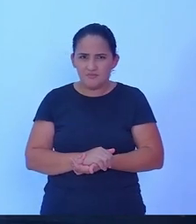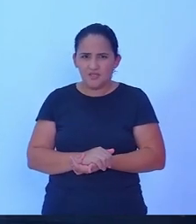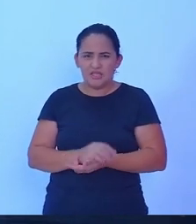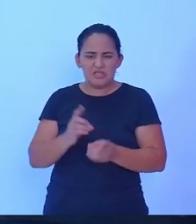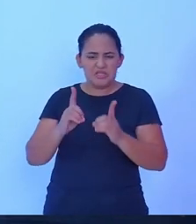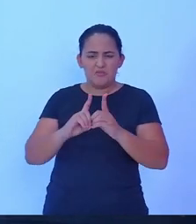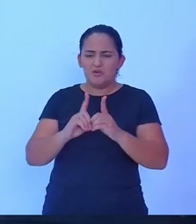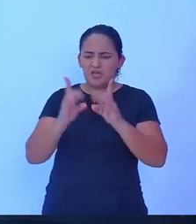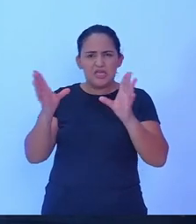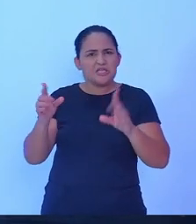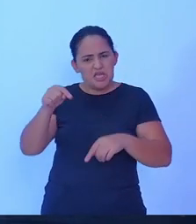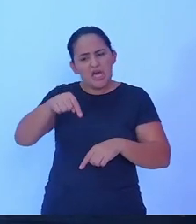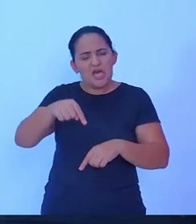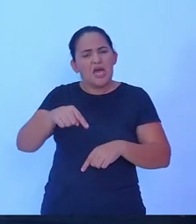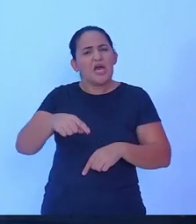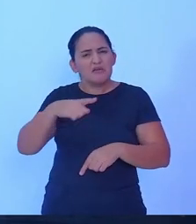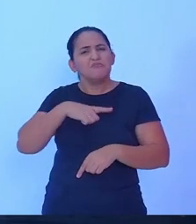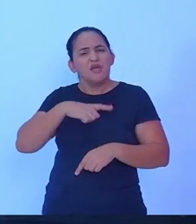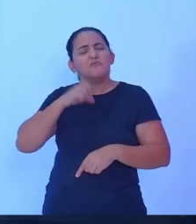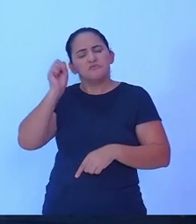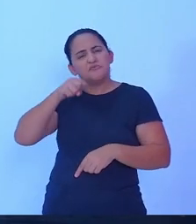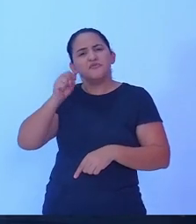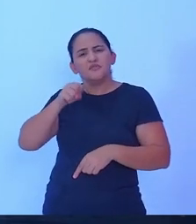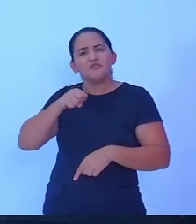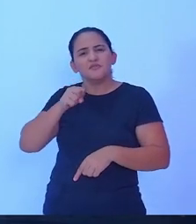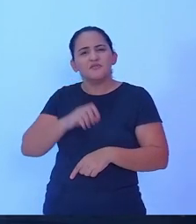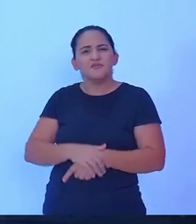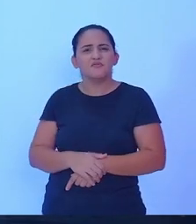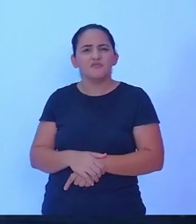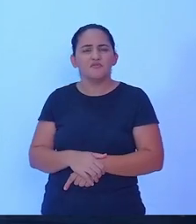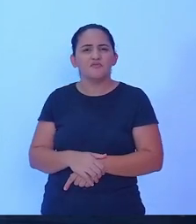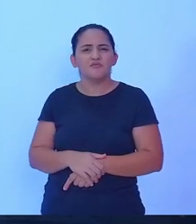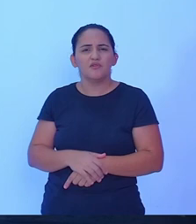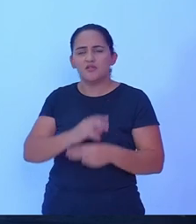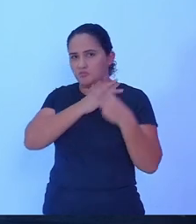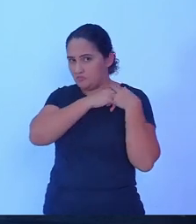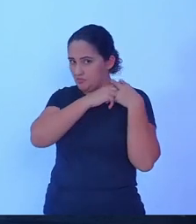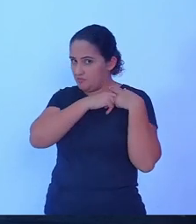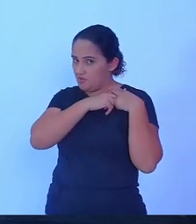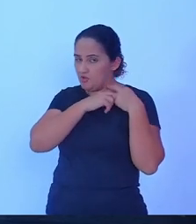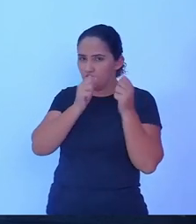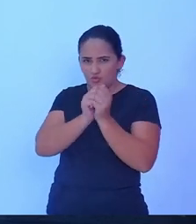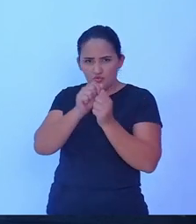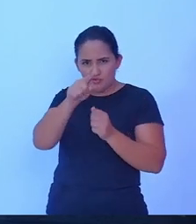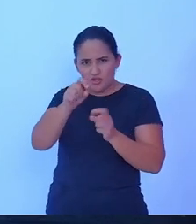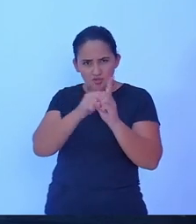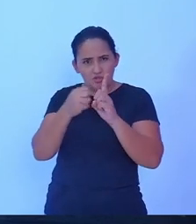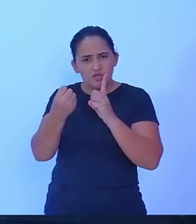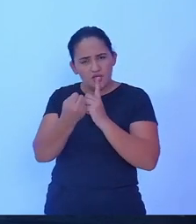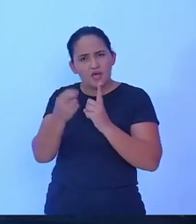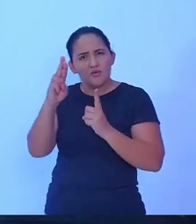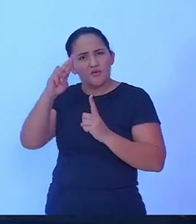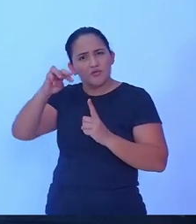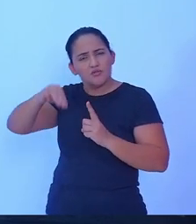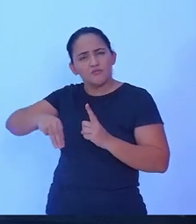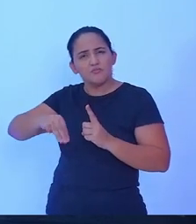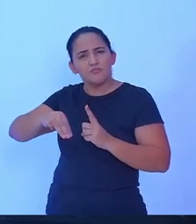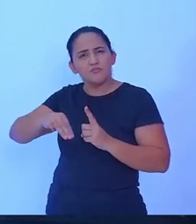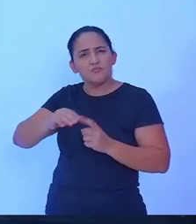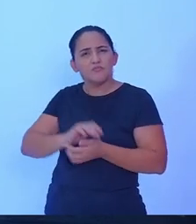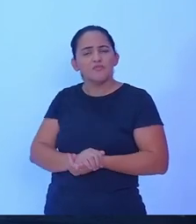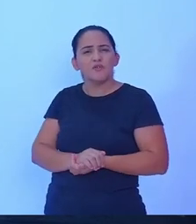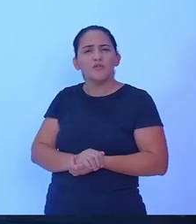antidemocrático por isso quero aqui assumir um compromisso com toda a sociedade de Rolim de Moura eu no próximo